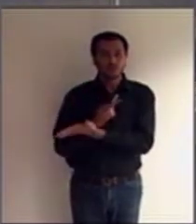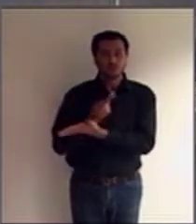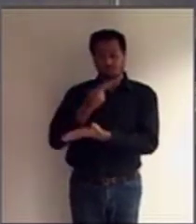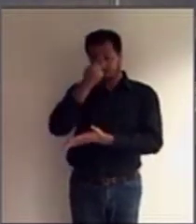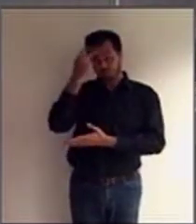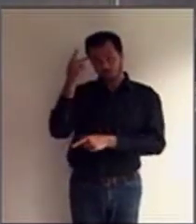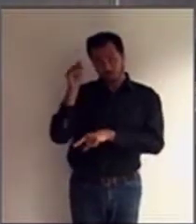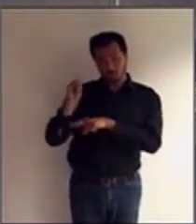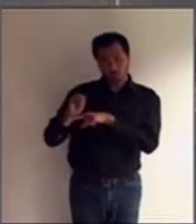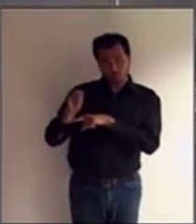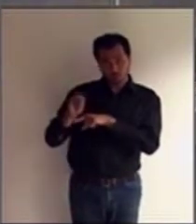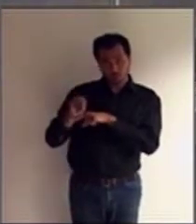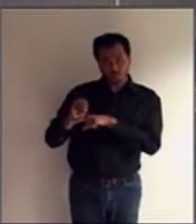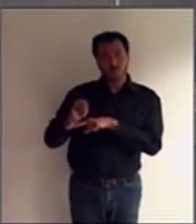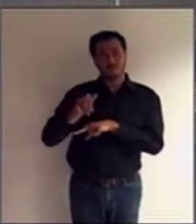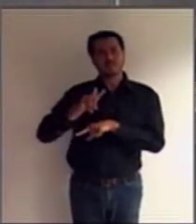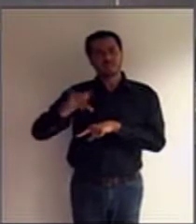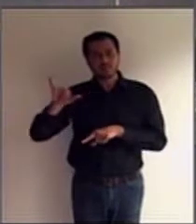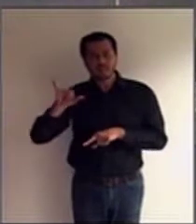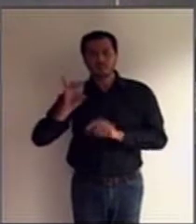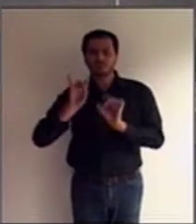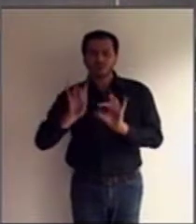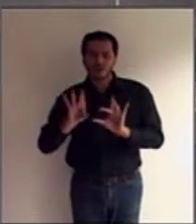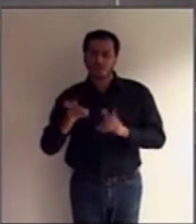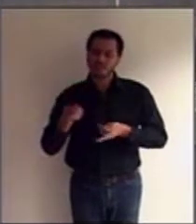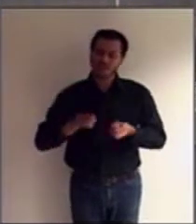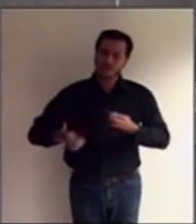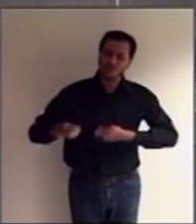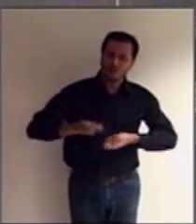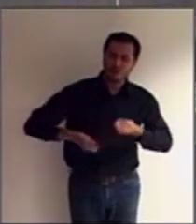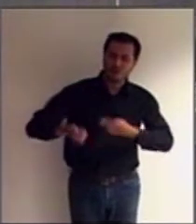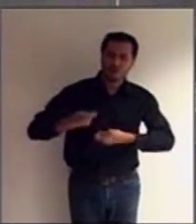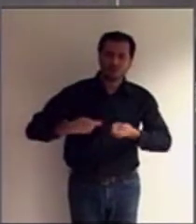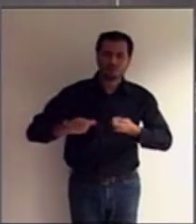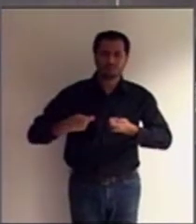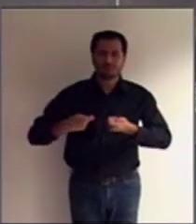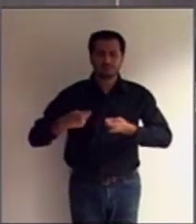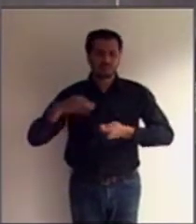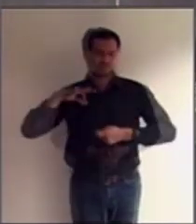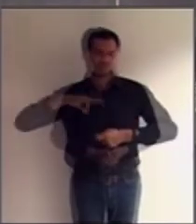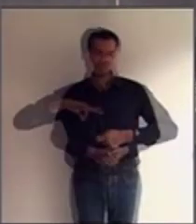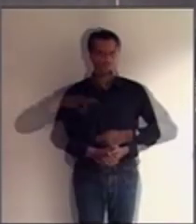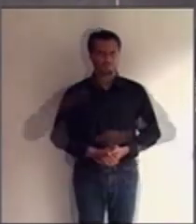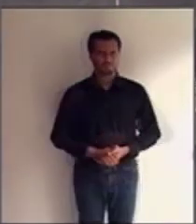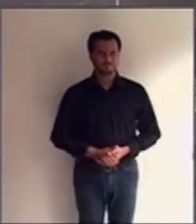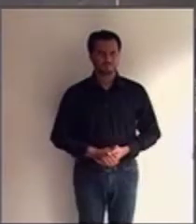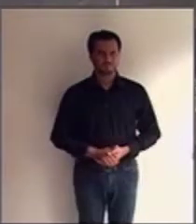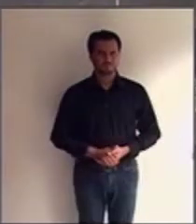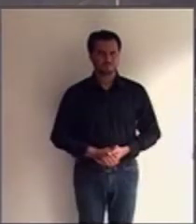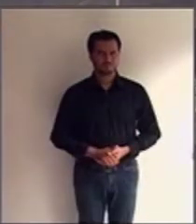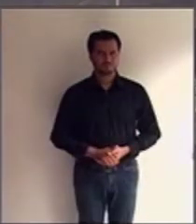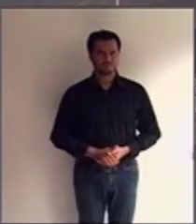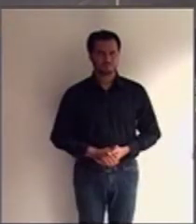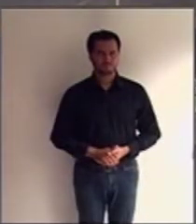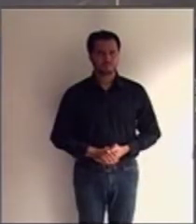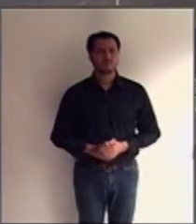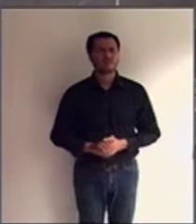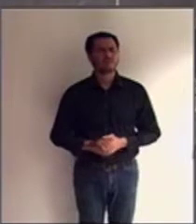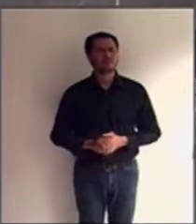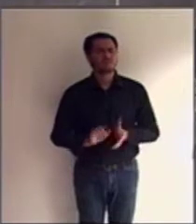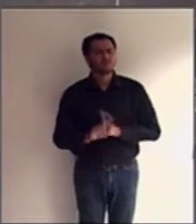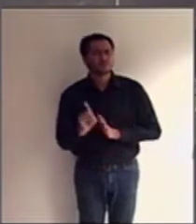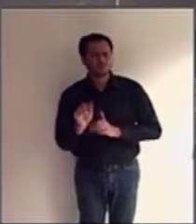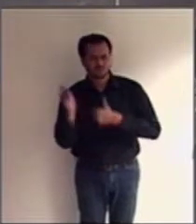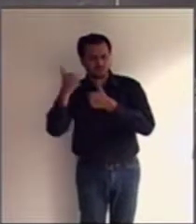dá-se-á apenas em negócios, acima de determinado valor, por exemplo. O curador pode ser substituído?